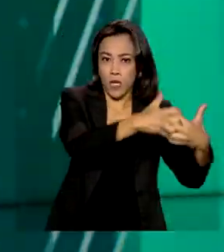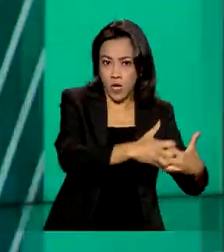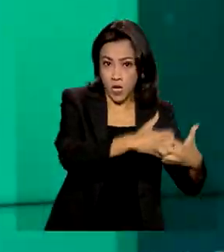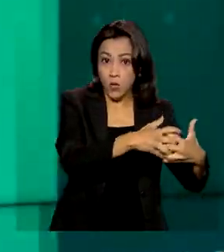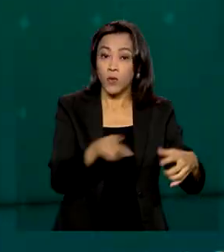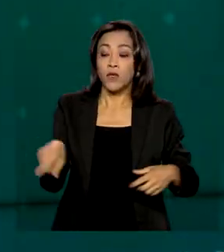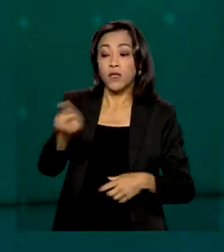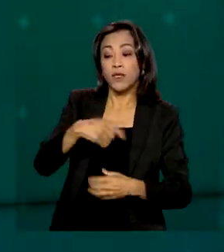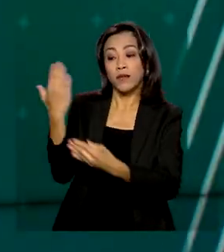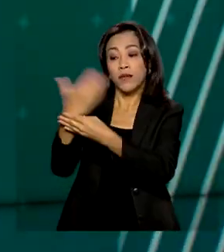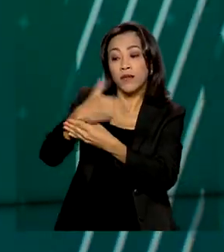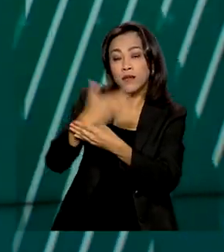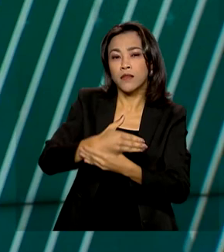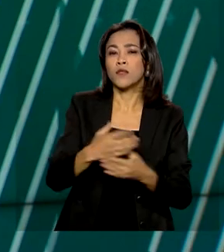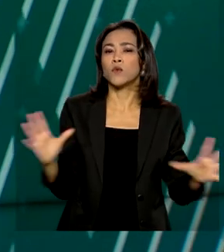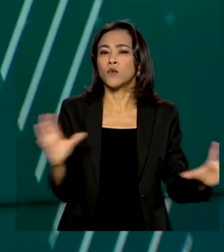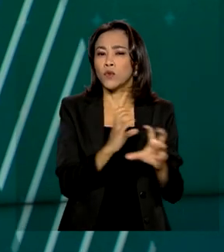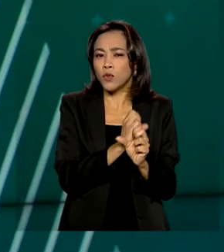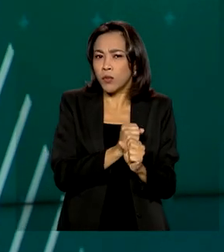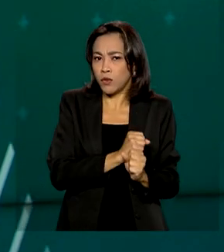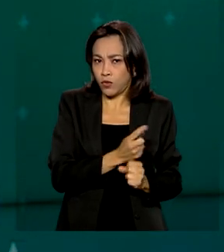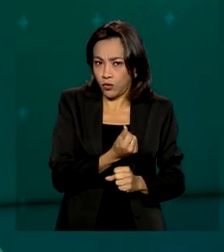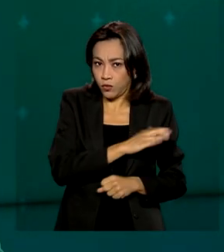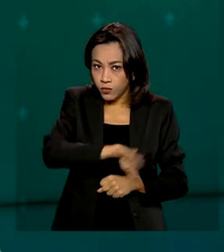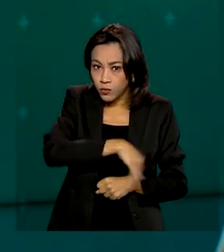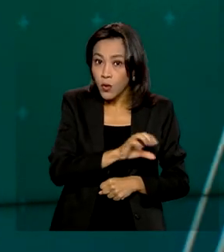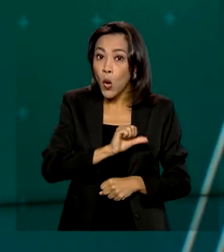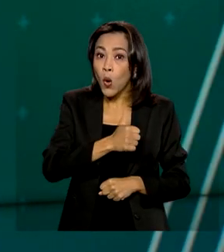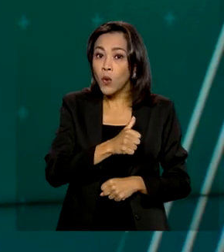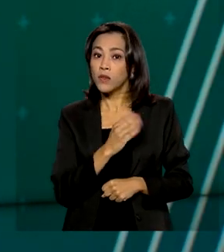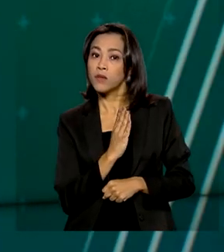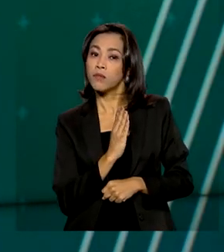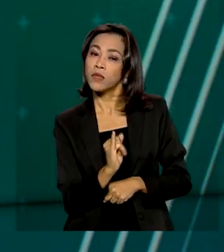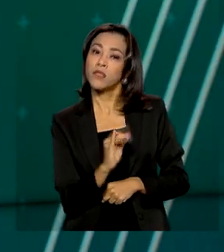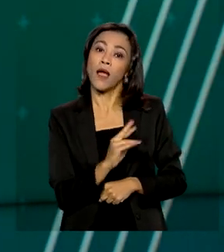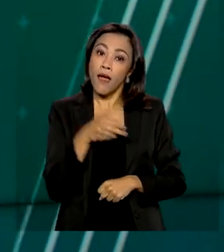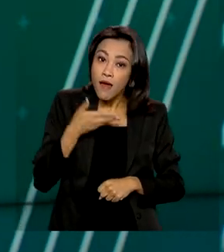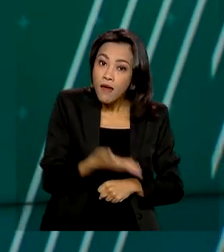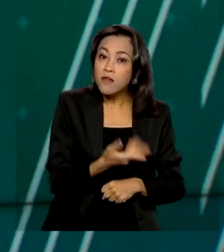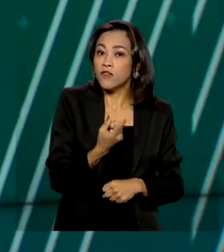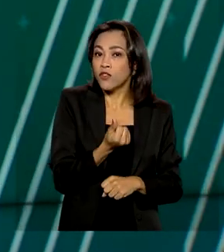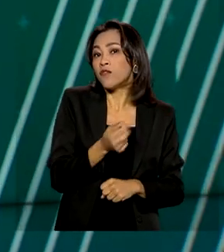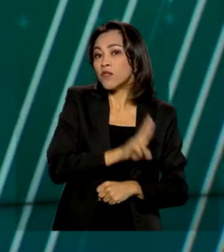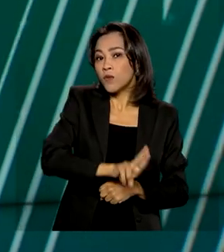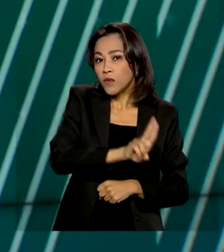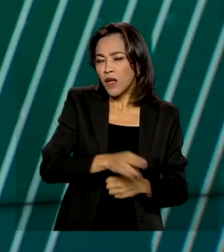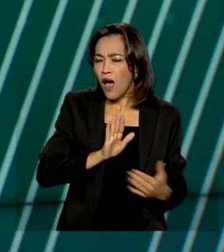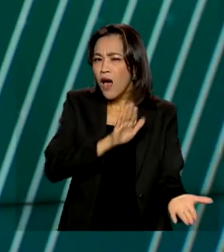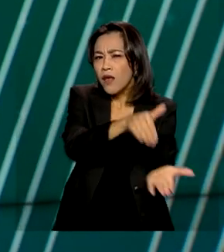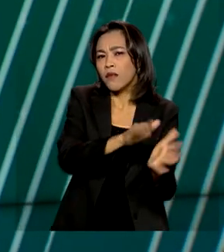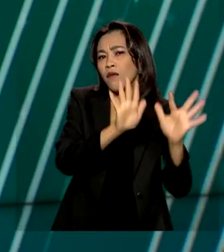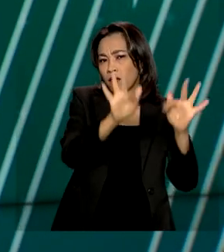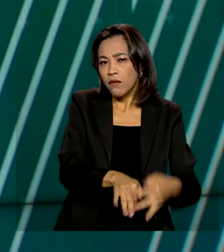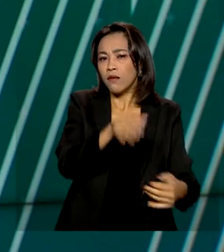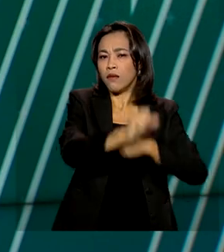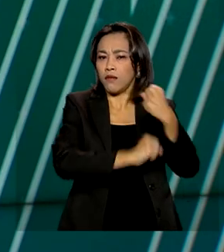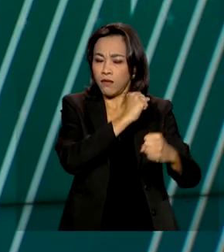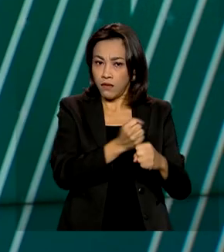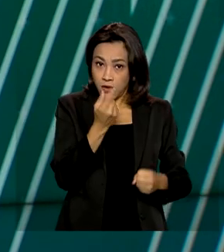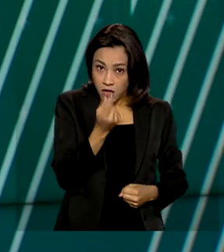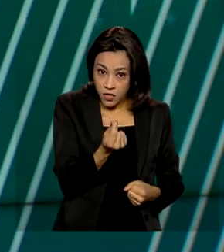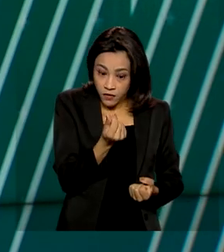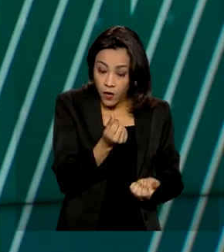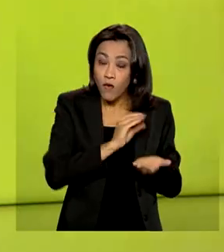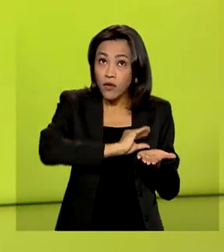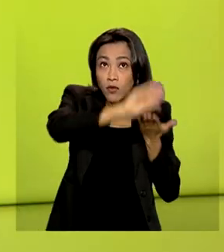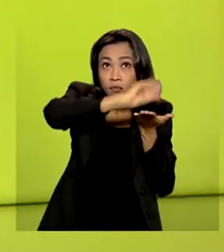recurso é de quase R 11 bilhões. Além de ser usado para o pagamento do benefício até o fim do ano, o valor também será repassado